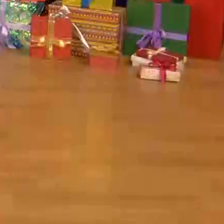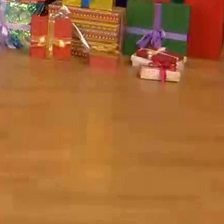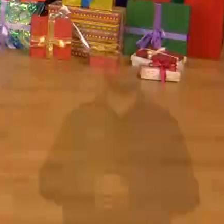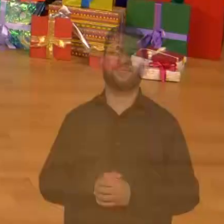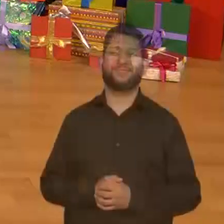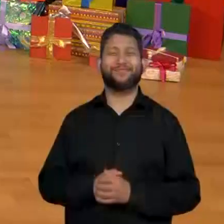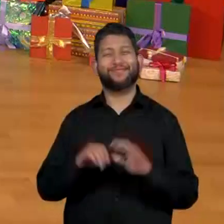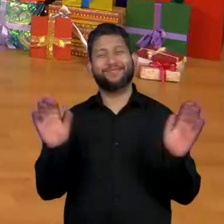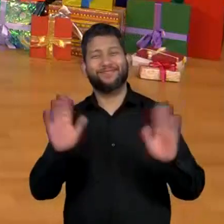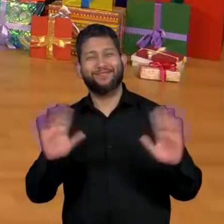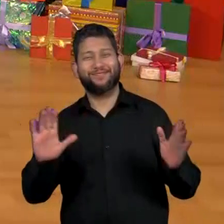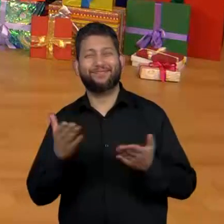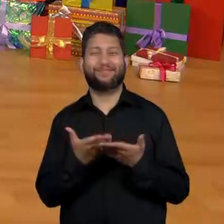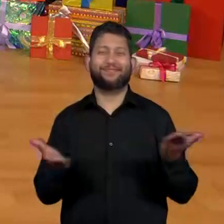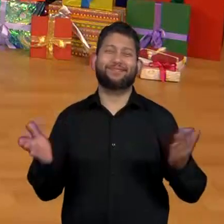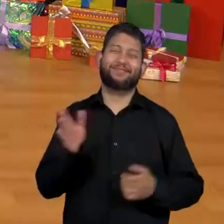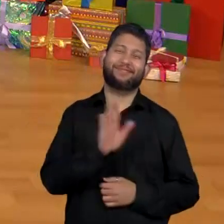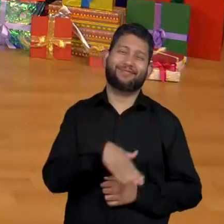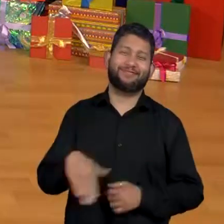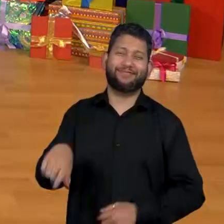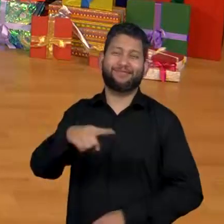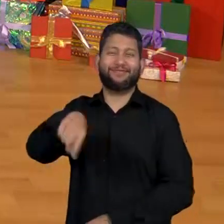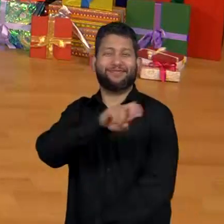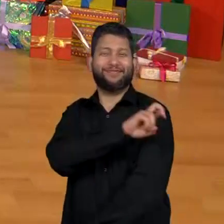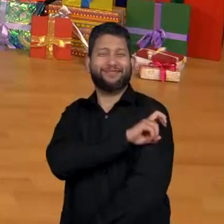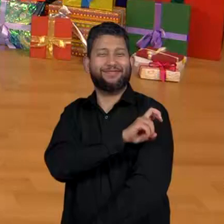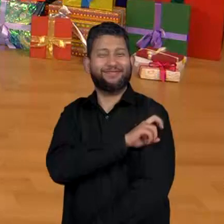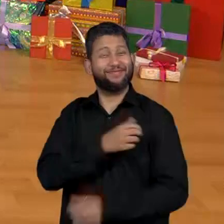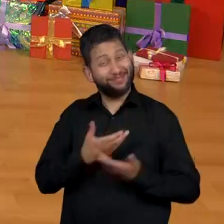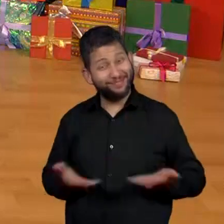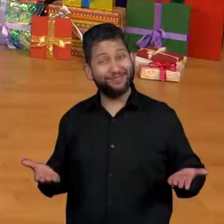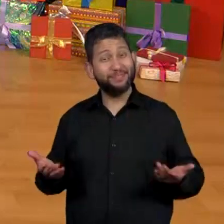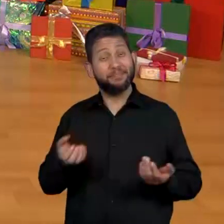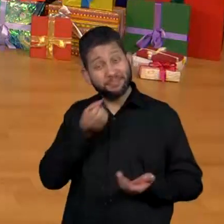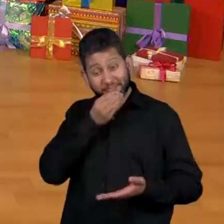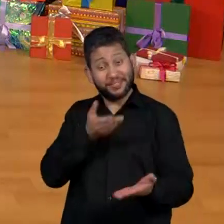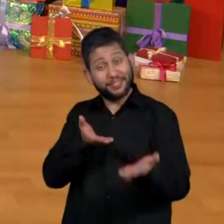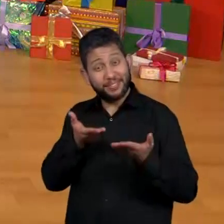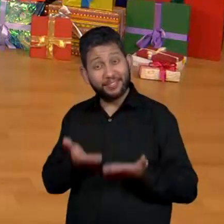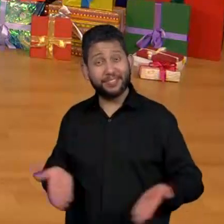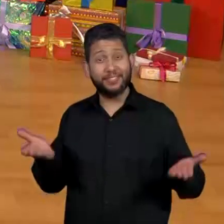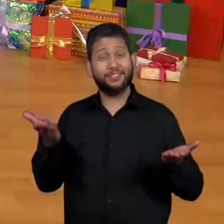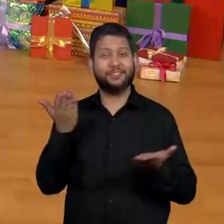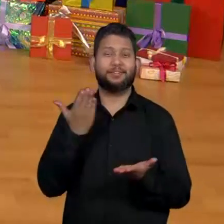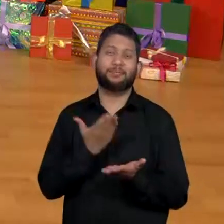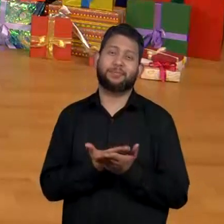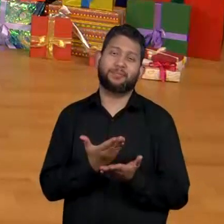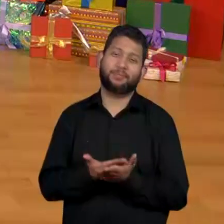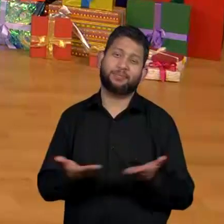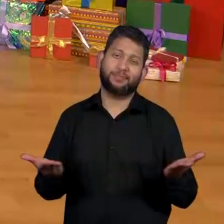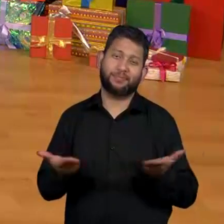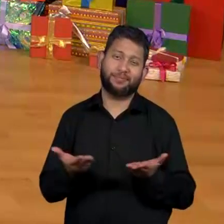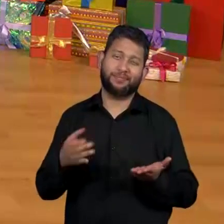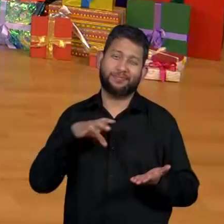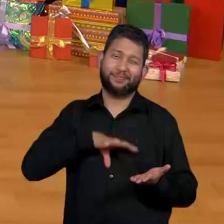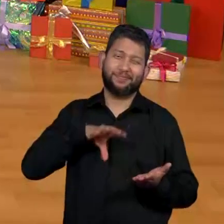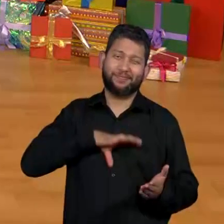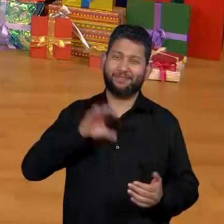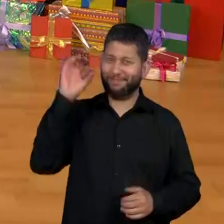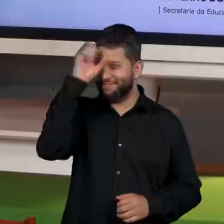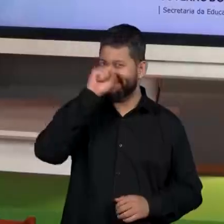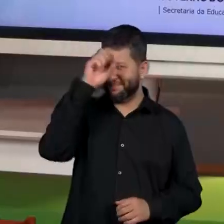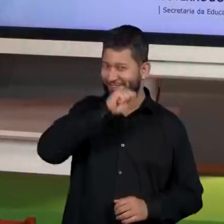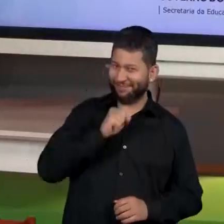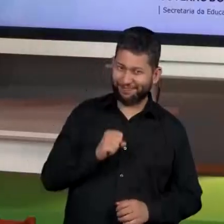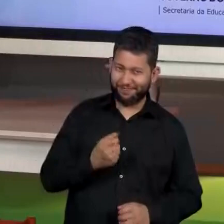Olá, galerinha do quinto ano! Sejam muito bem-vindos à nossa aula de língua portuguesa.